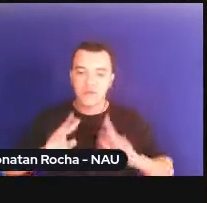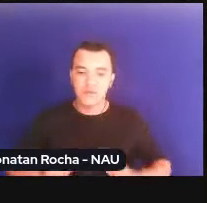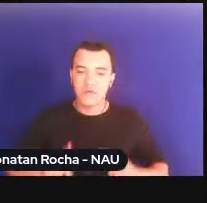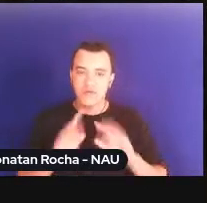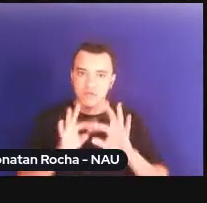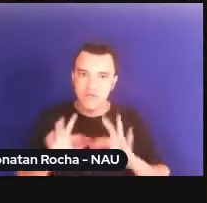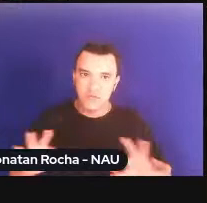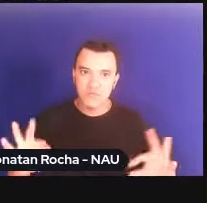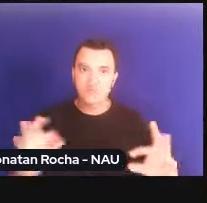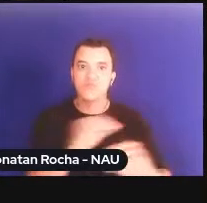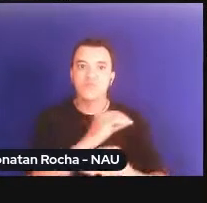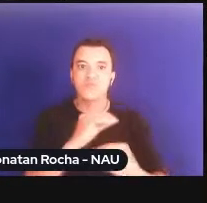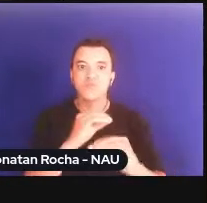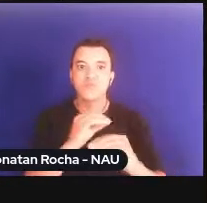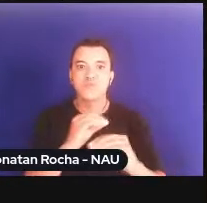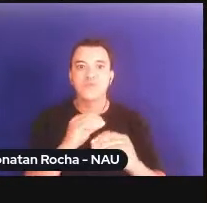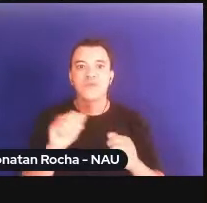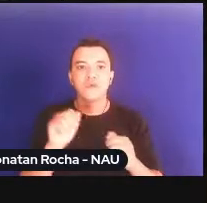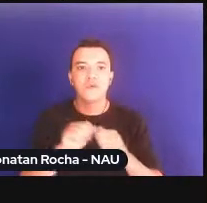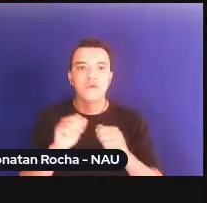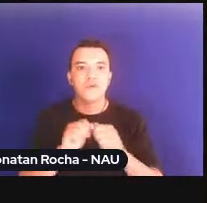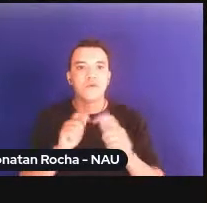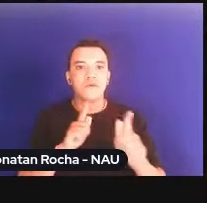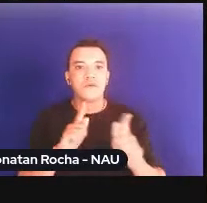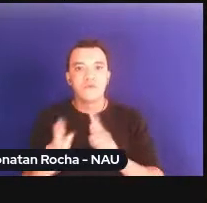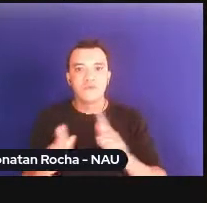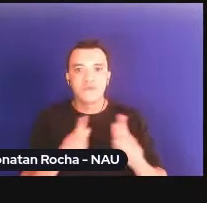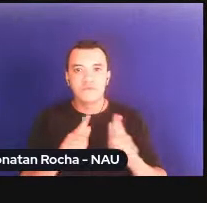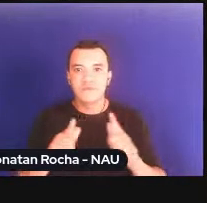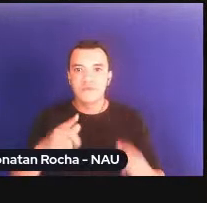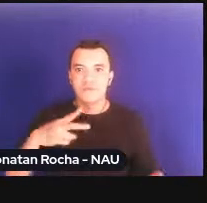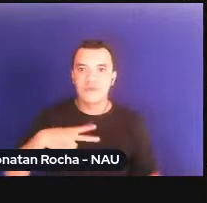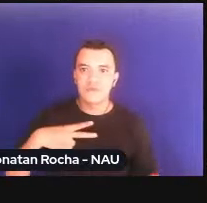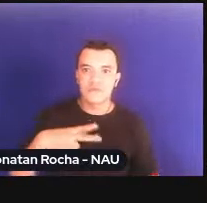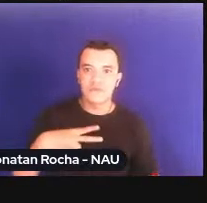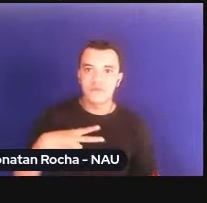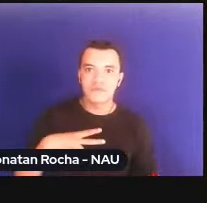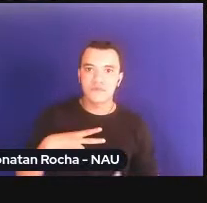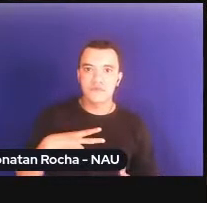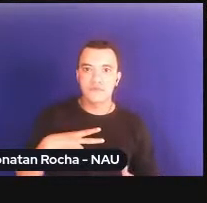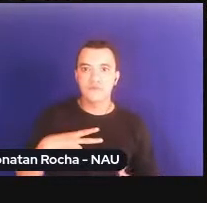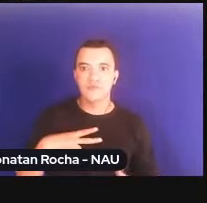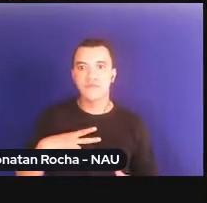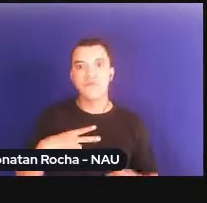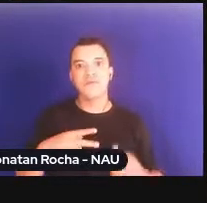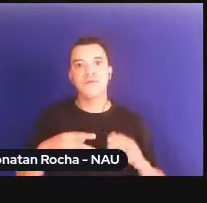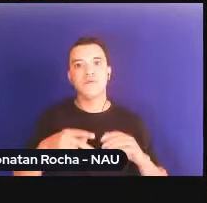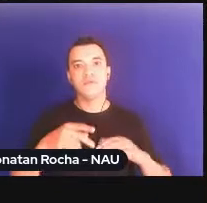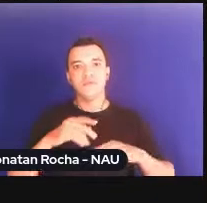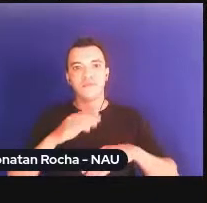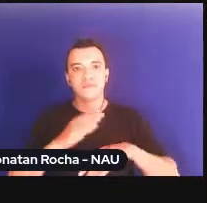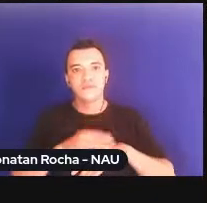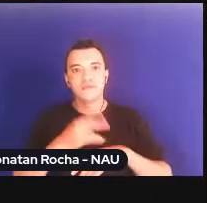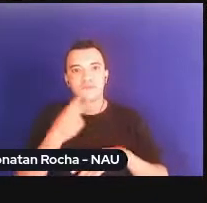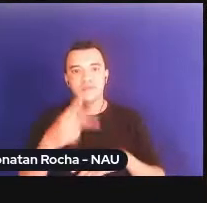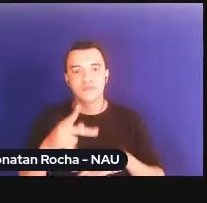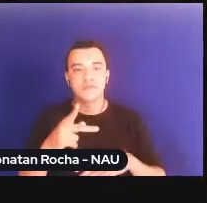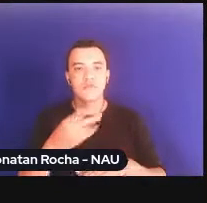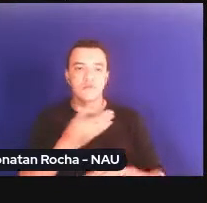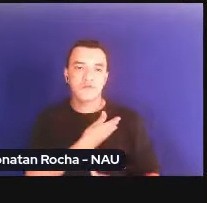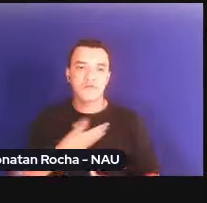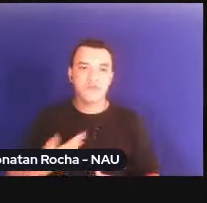ingerência de indivíduos, de particulares, e face à ingerência do próprio Estado. O Estado,